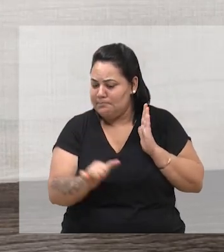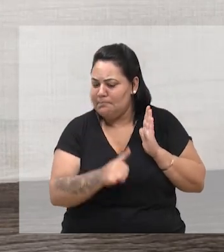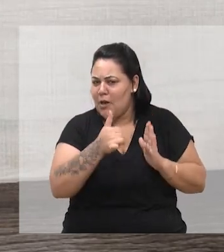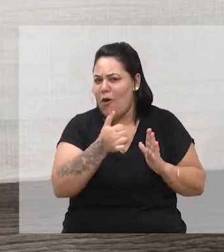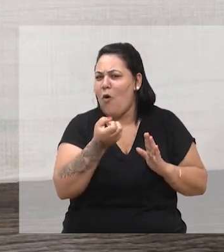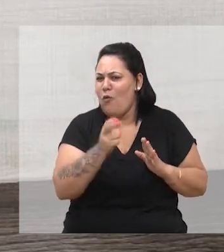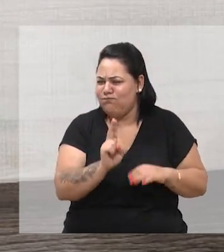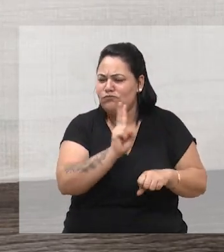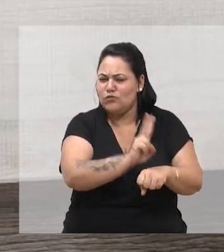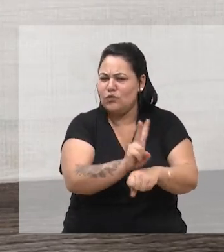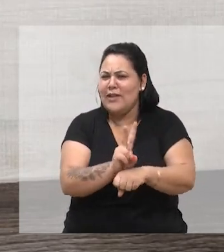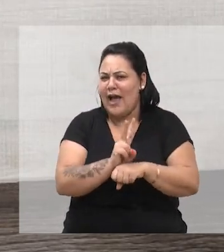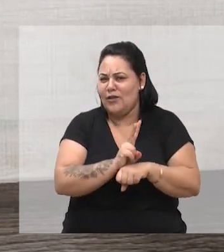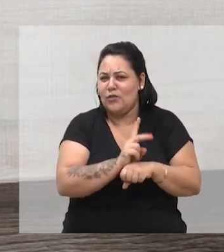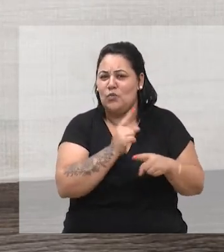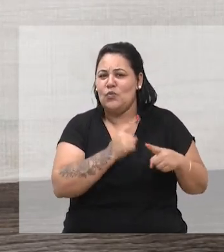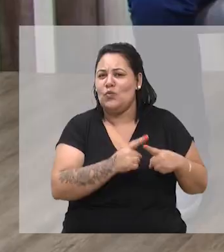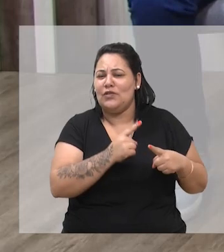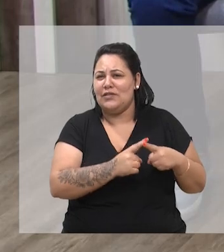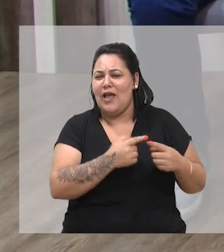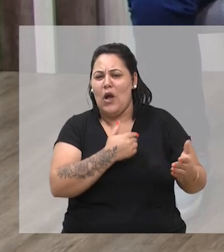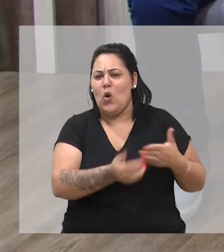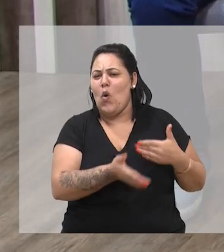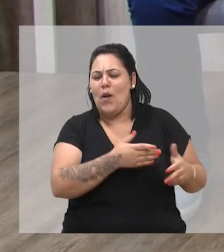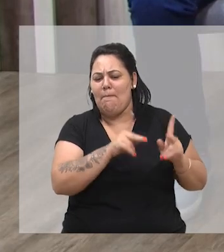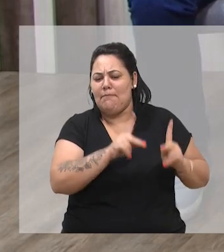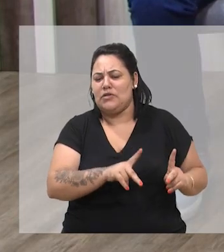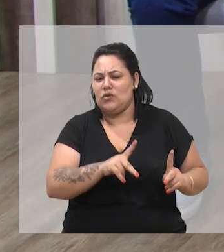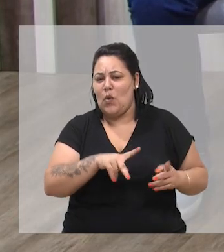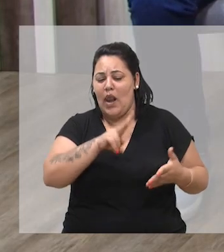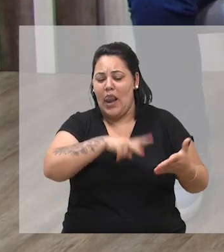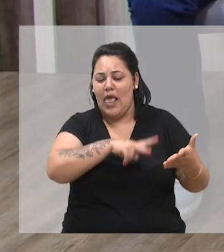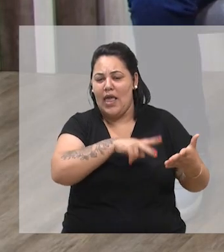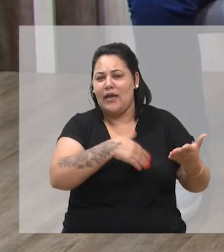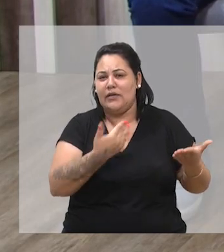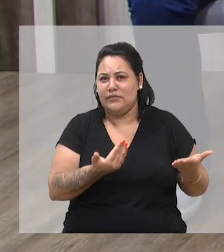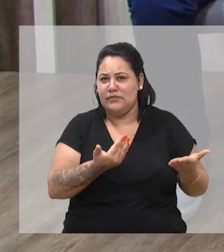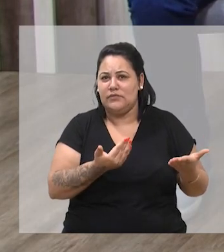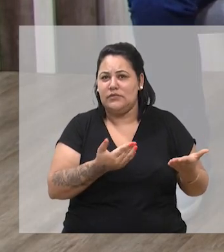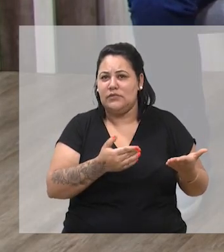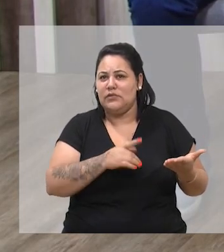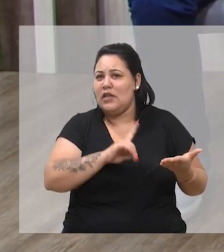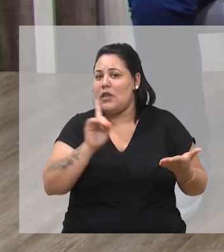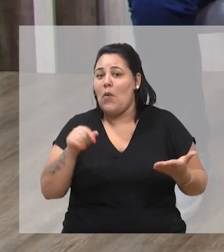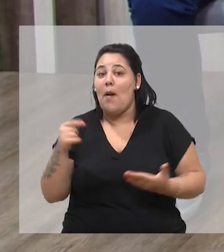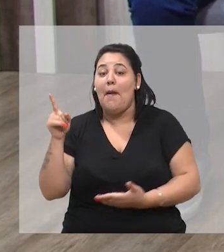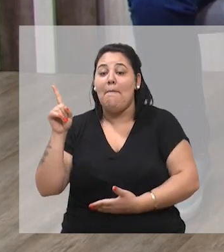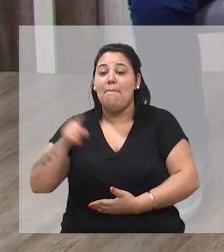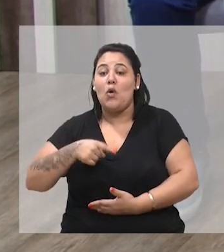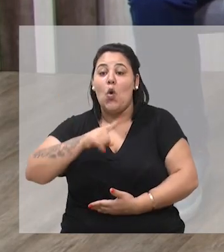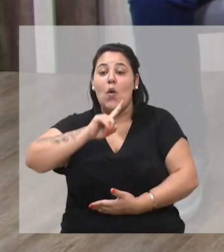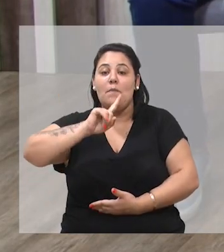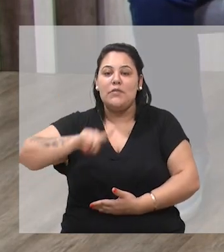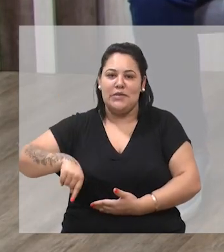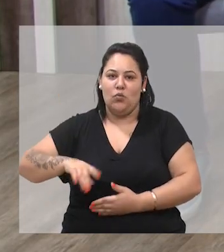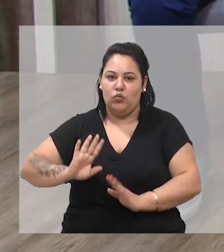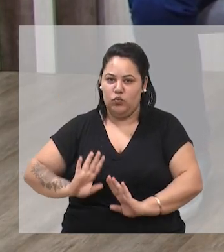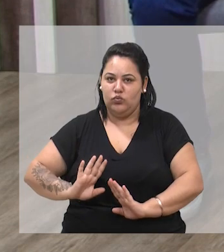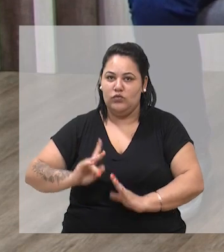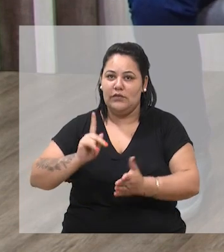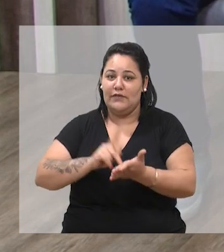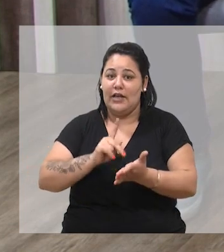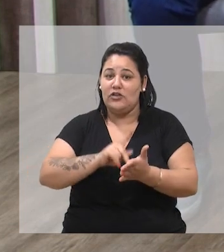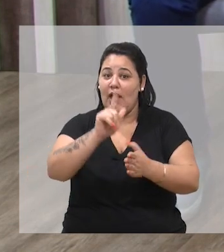tempo. Tá, mas o que queríamos fazer com este tempo? Então, a literatura, ao longo dos séculos, ela sempre